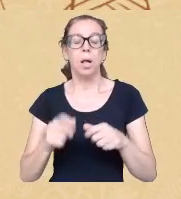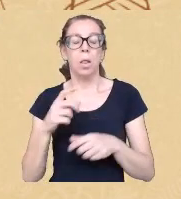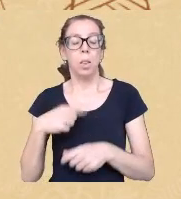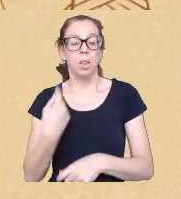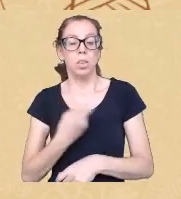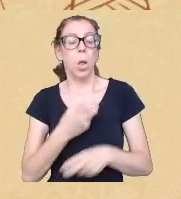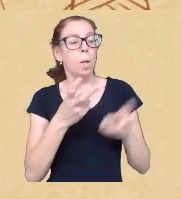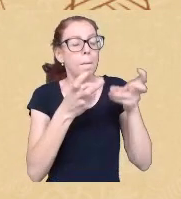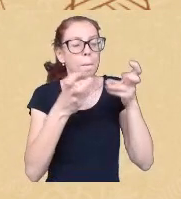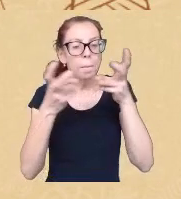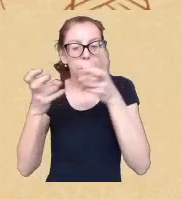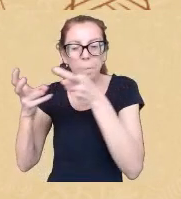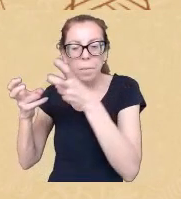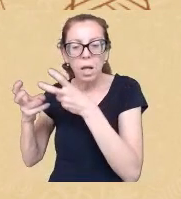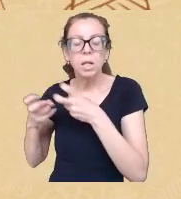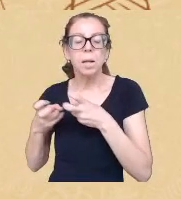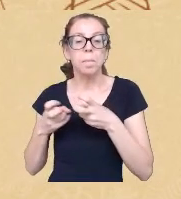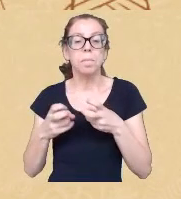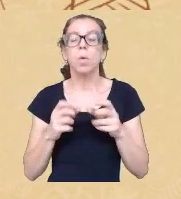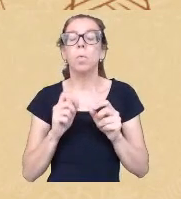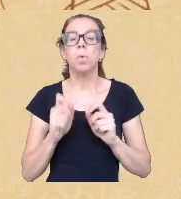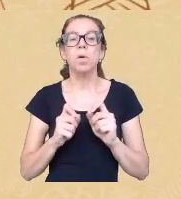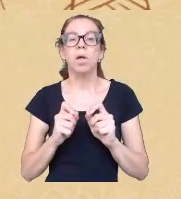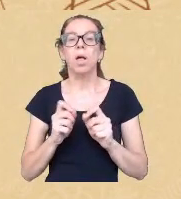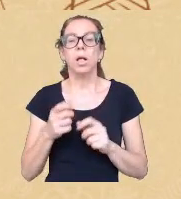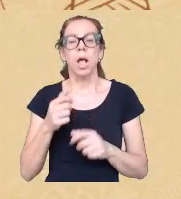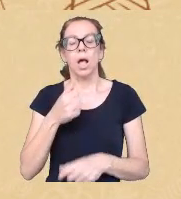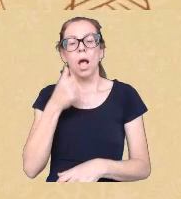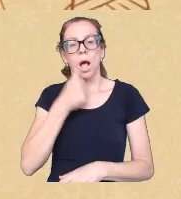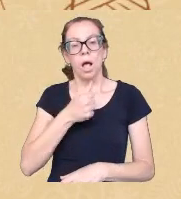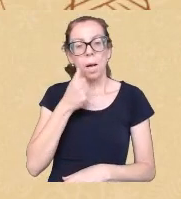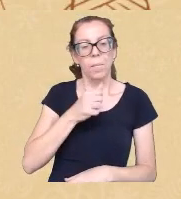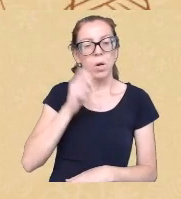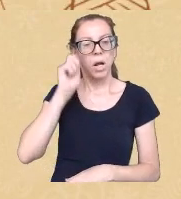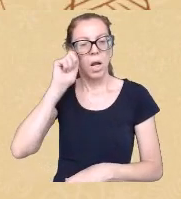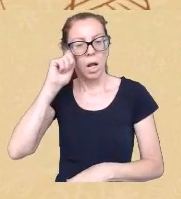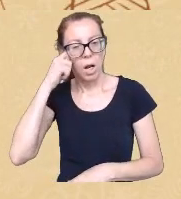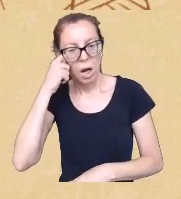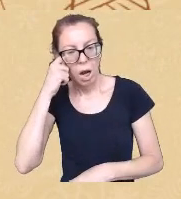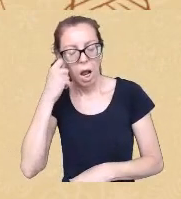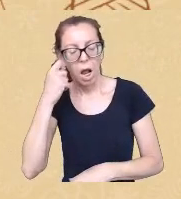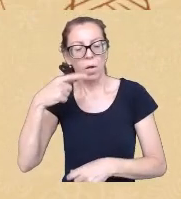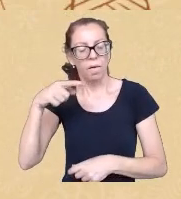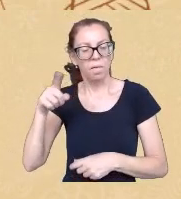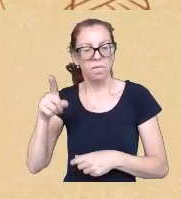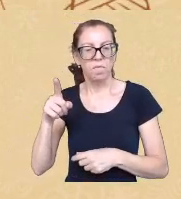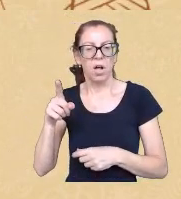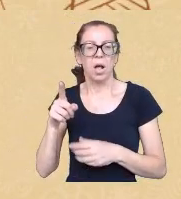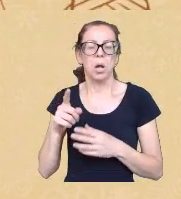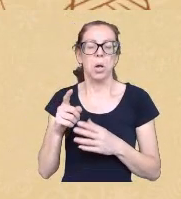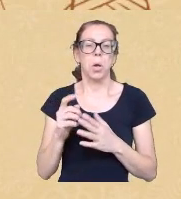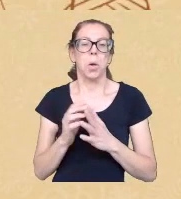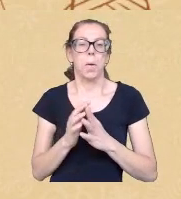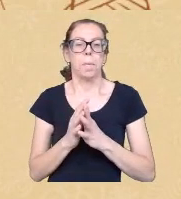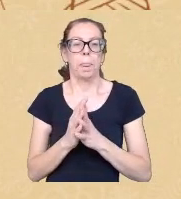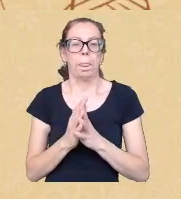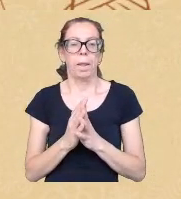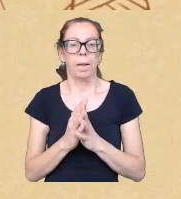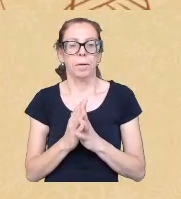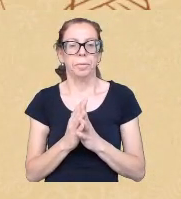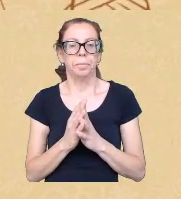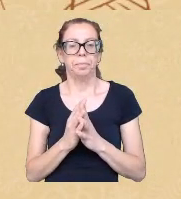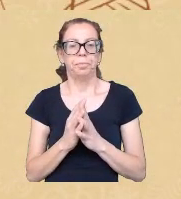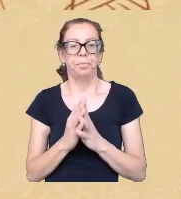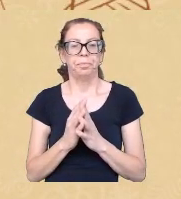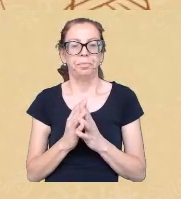que quando a mulher negra vá para a sala de cirurgia para